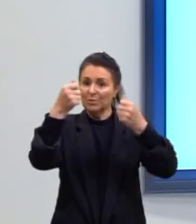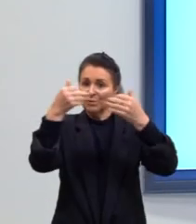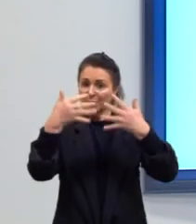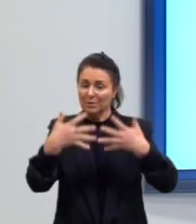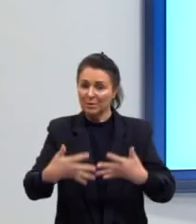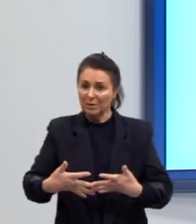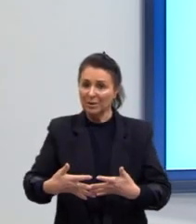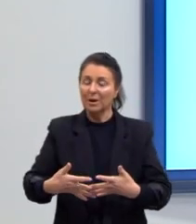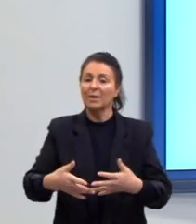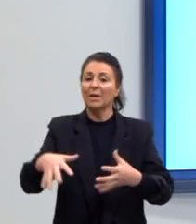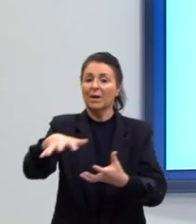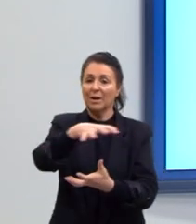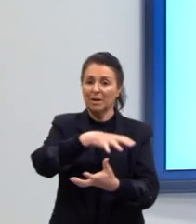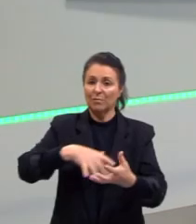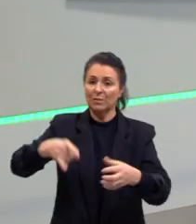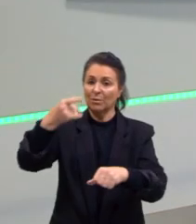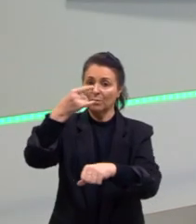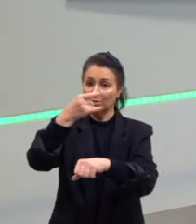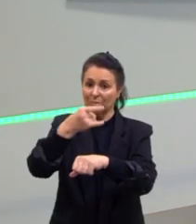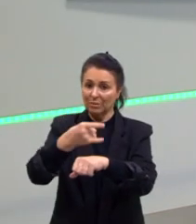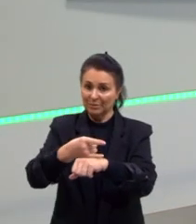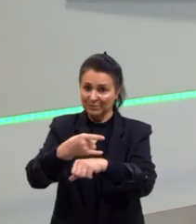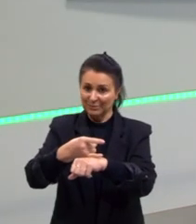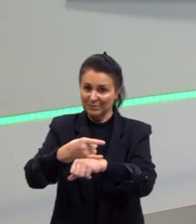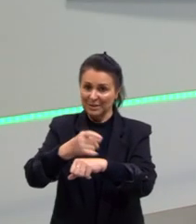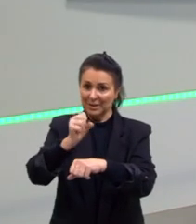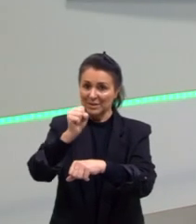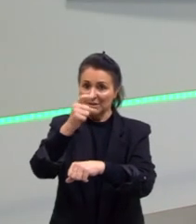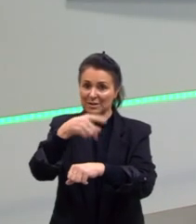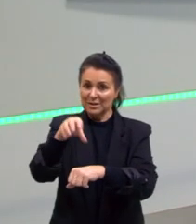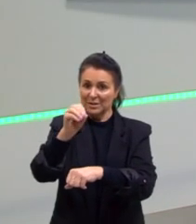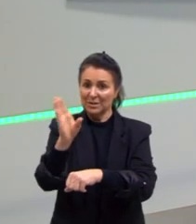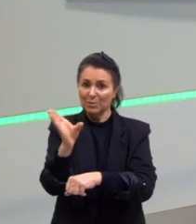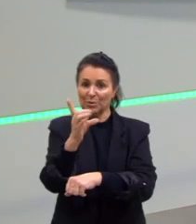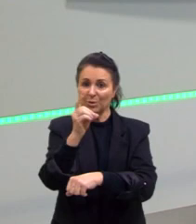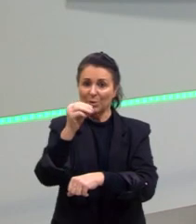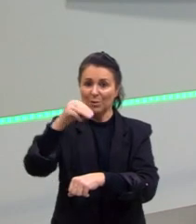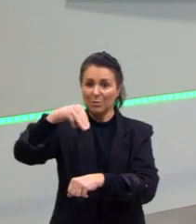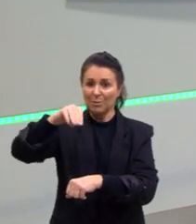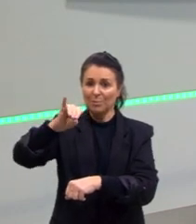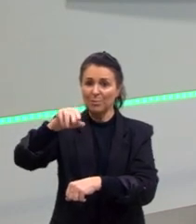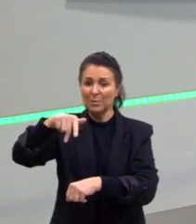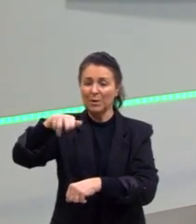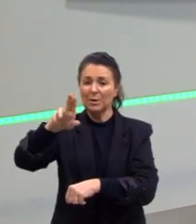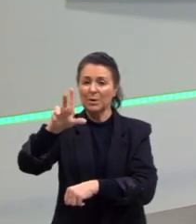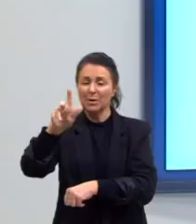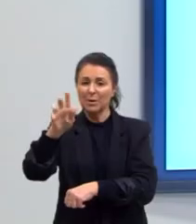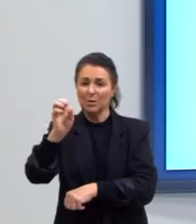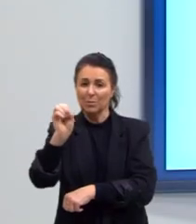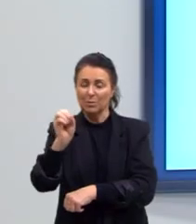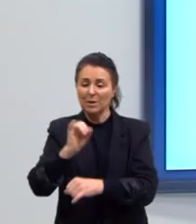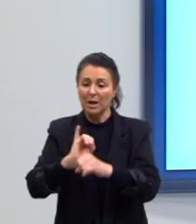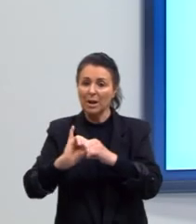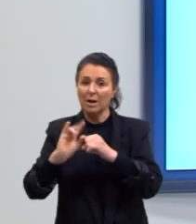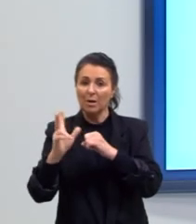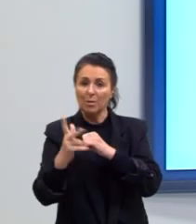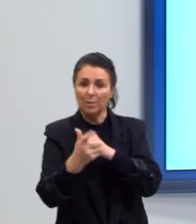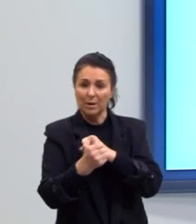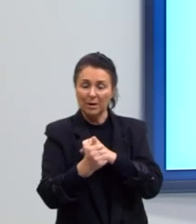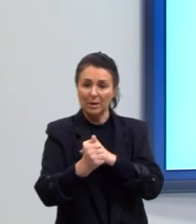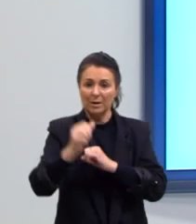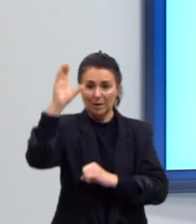a Revolução Haitiana, de São Domingos. Essa ilha, no Caribe, ela é chamada